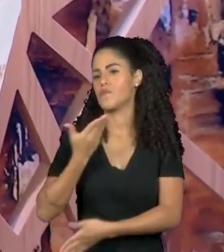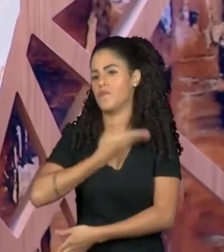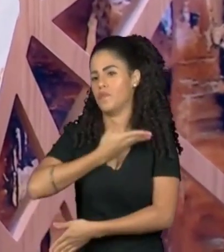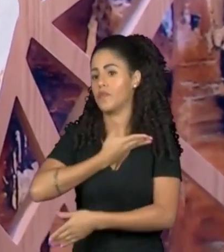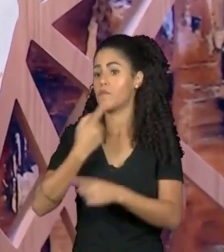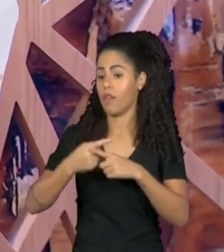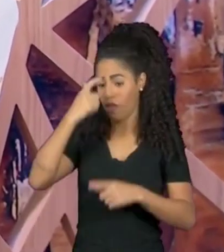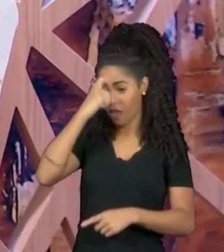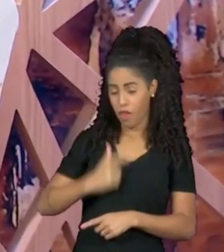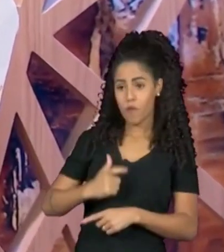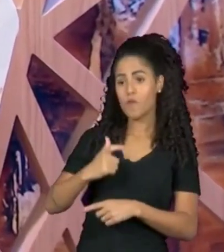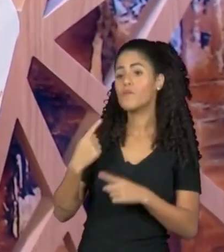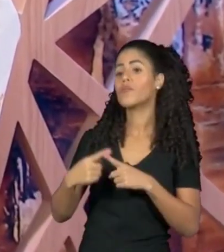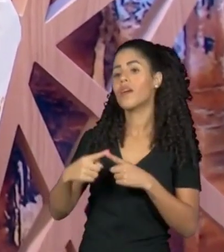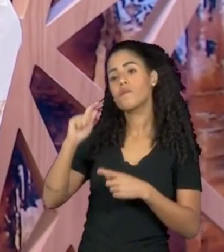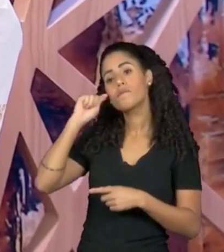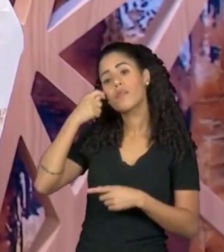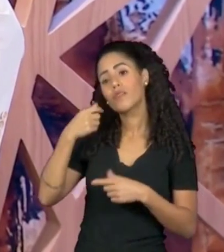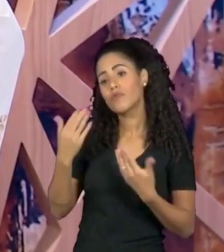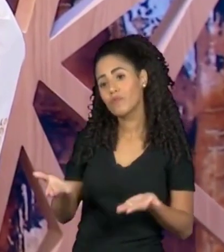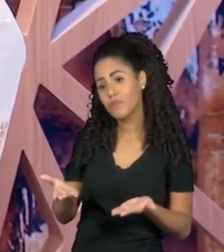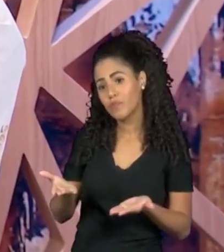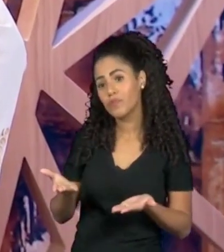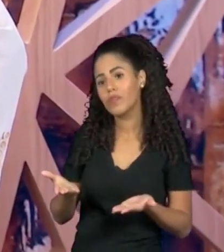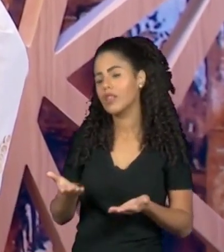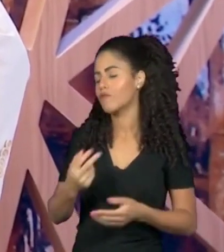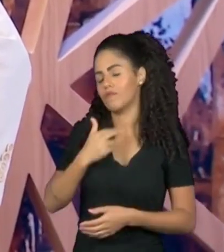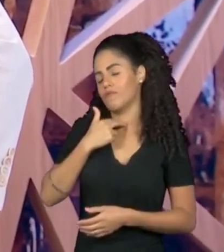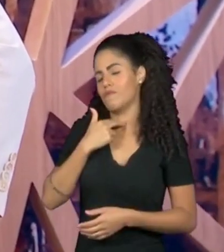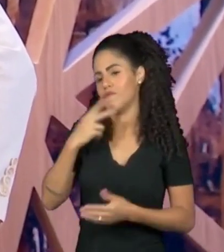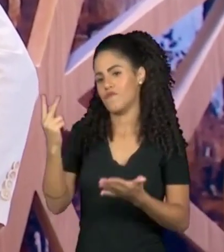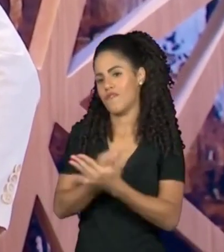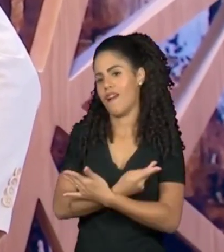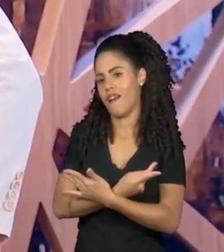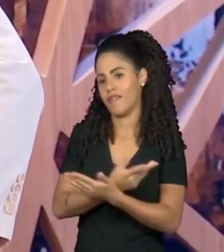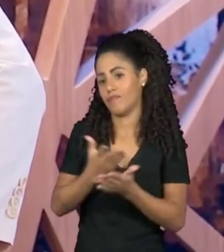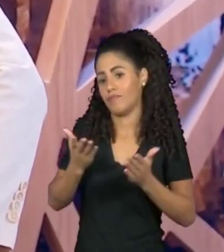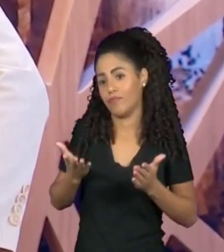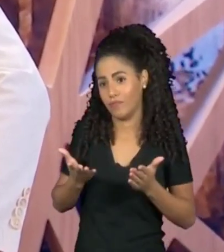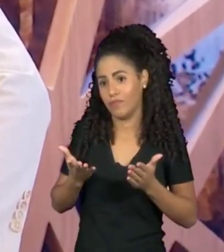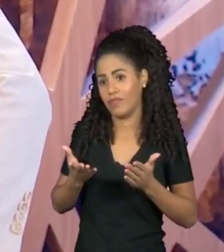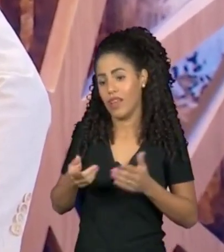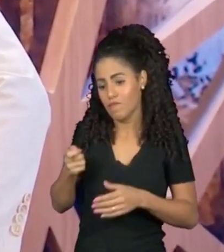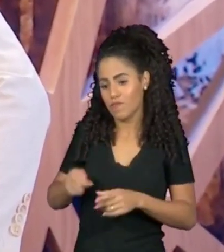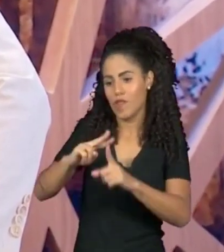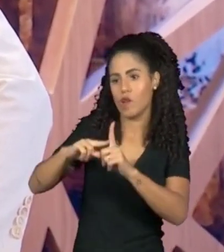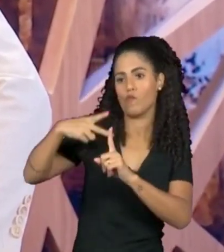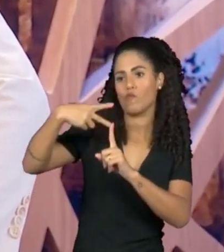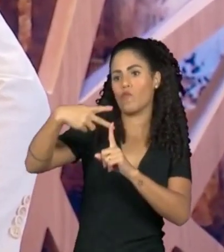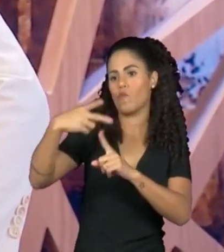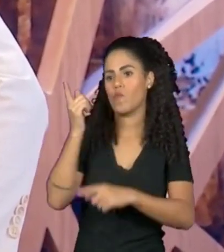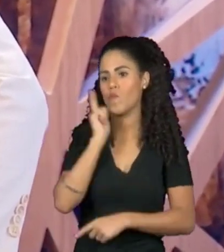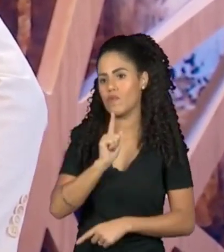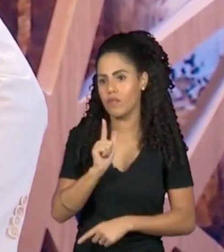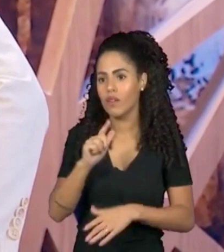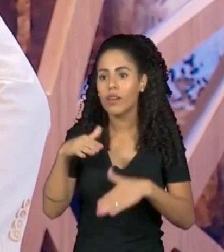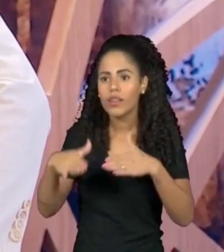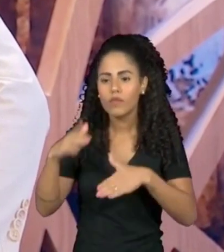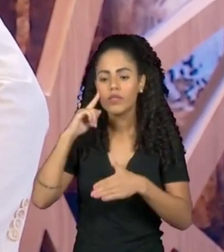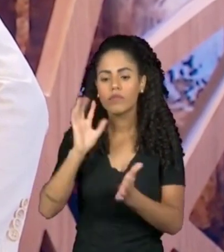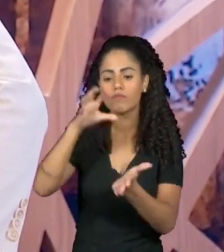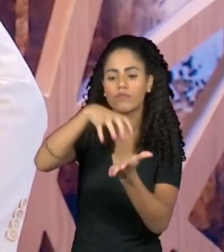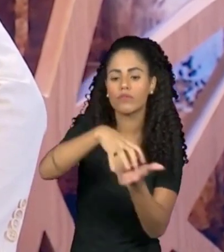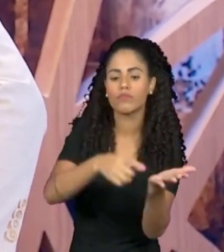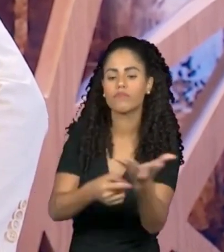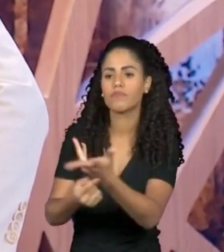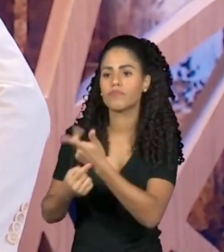porque eu sou preto. E essa questão, e quando você vê uma galeria como essa, dirigida por mulheres pretas, é muito importante dentro do sistema